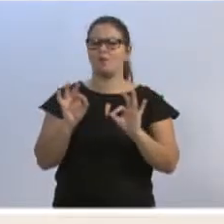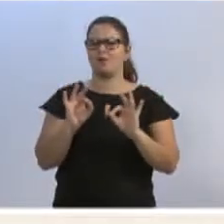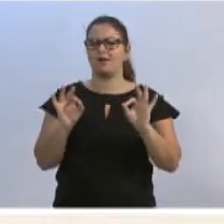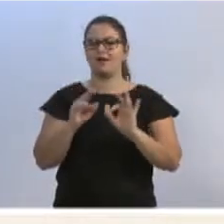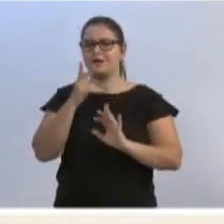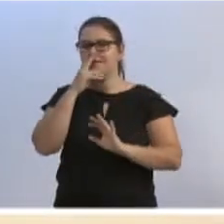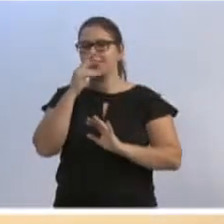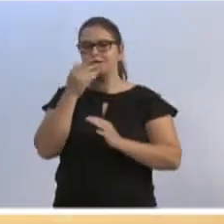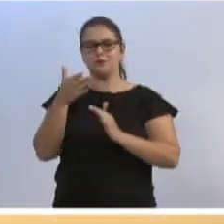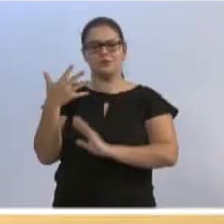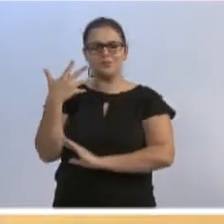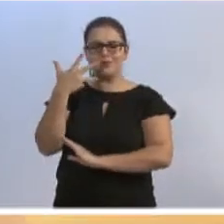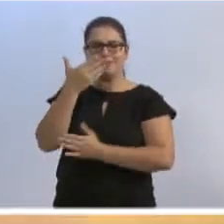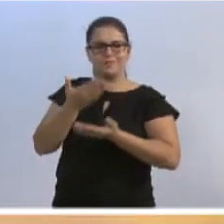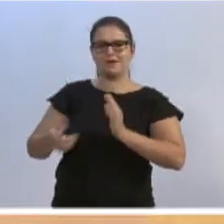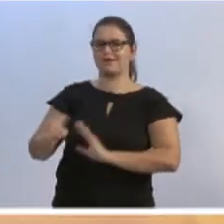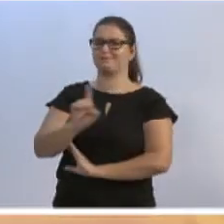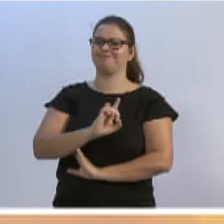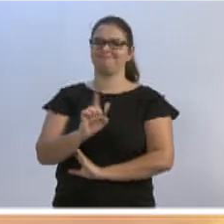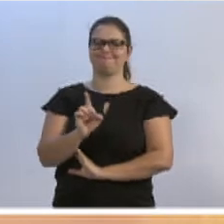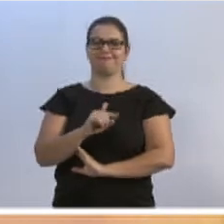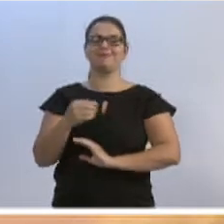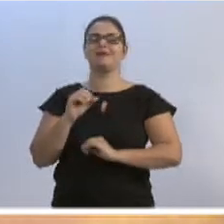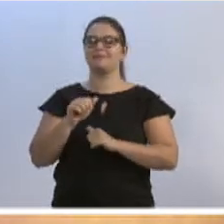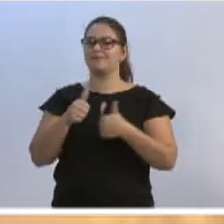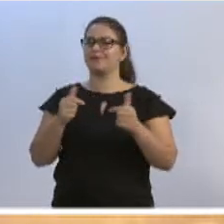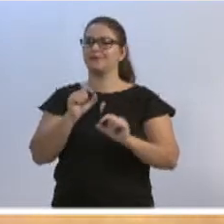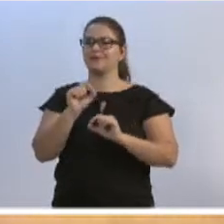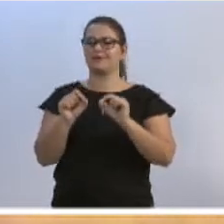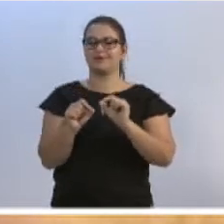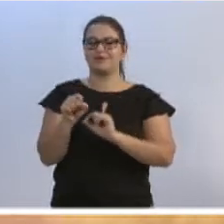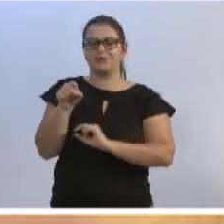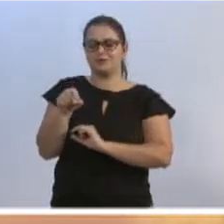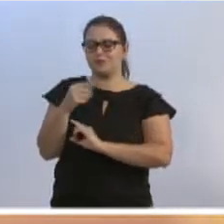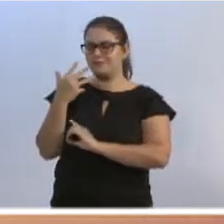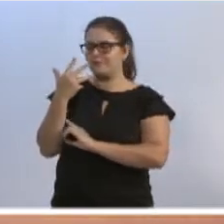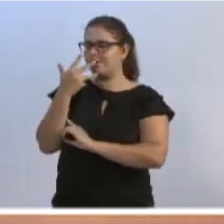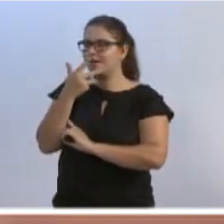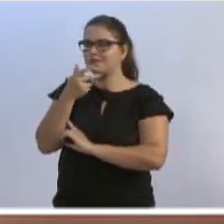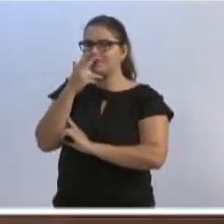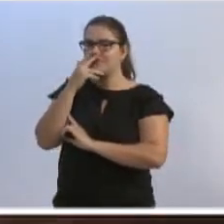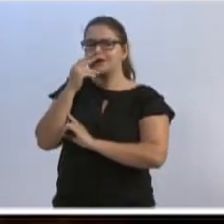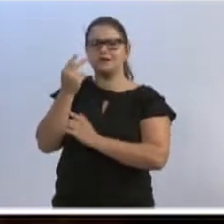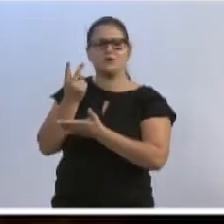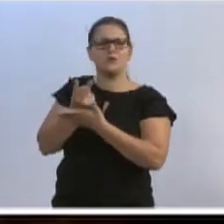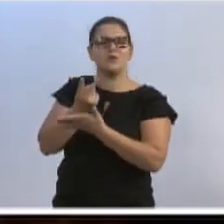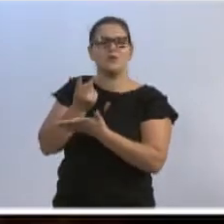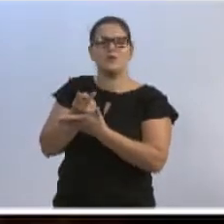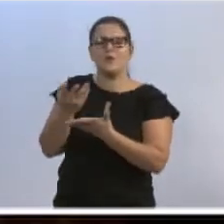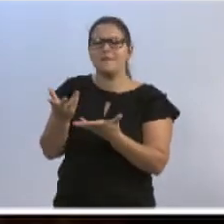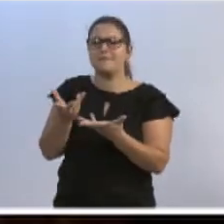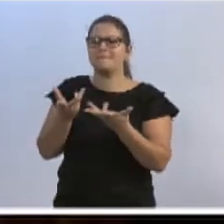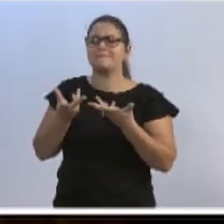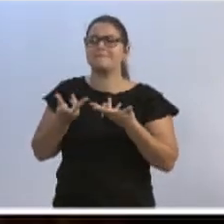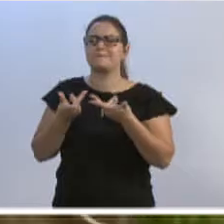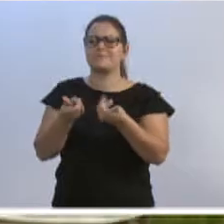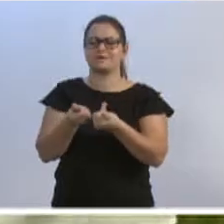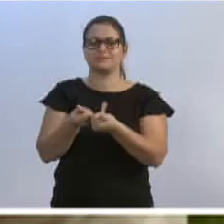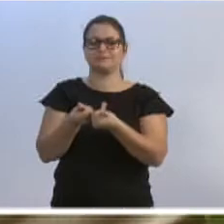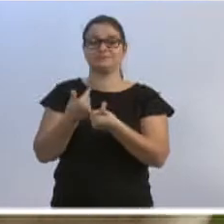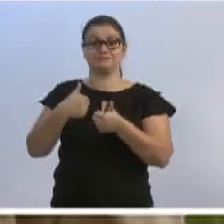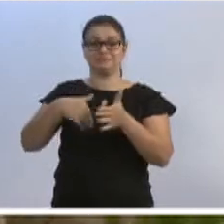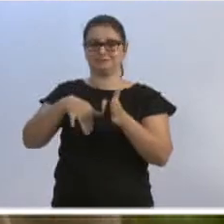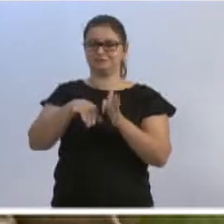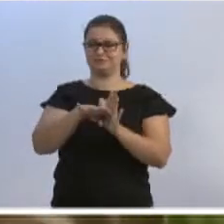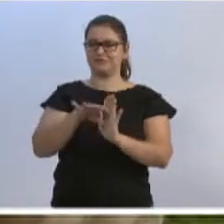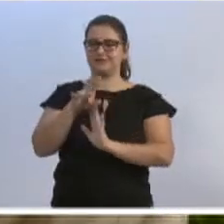tirado a sua beleza. Aliás, ela parece ser infinita. Cheguei